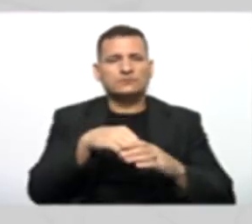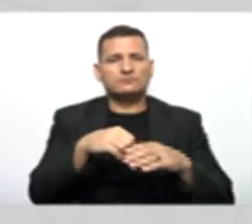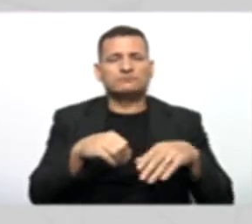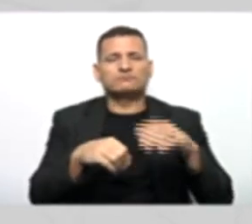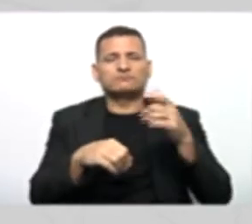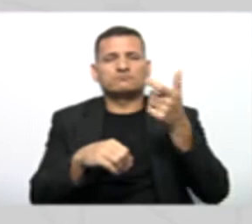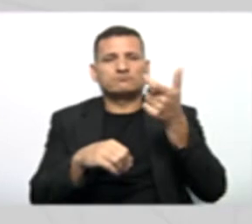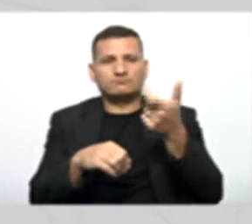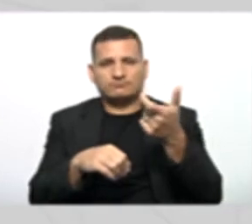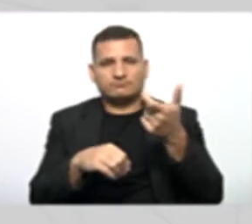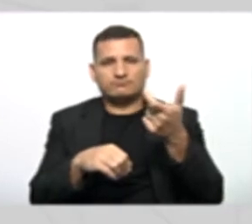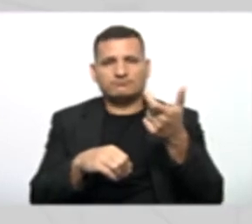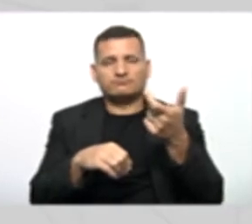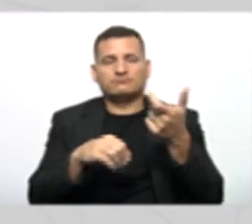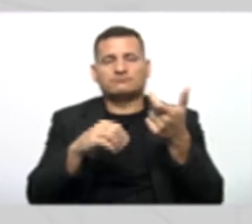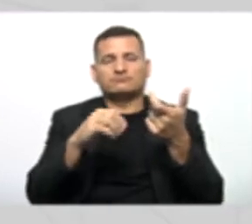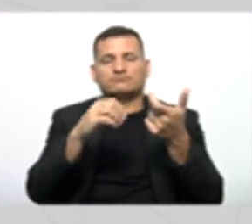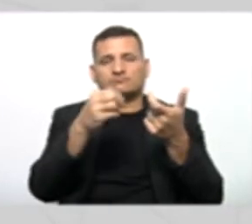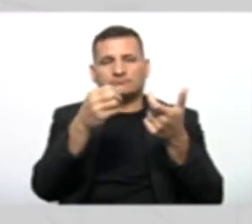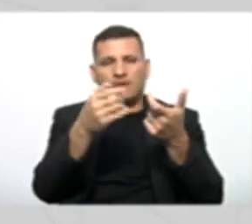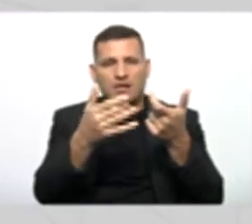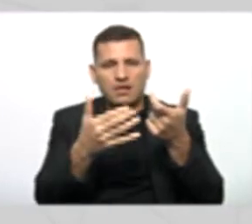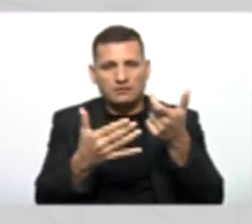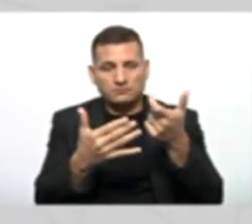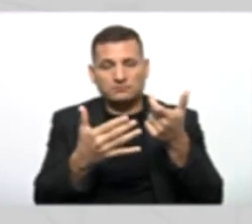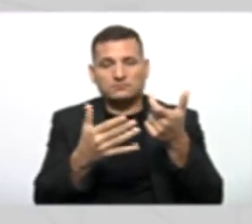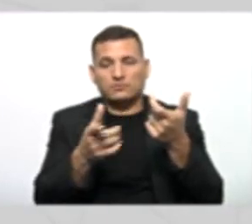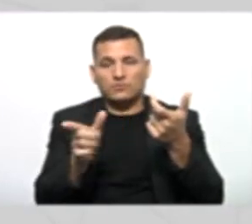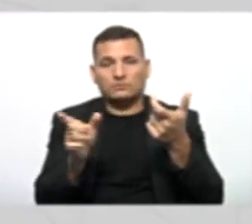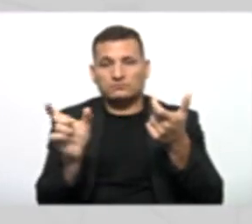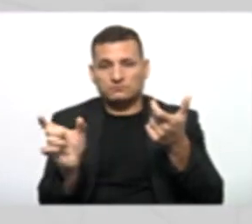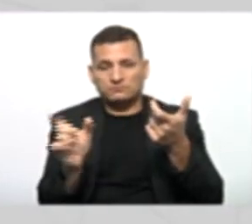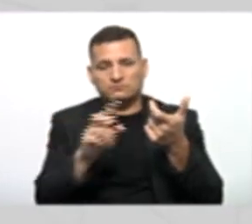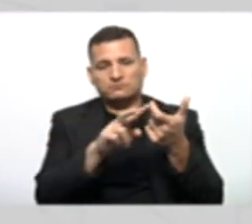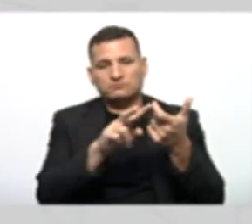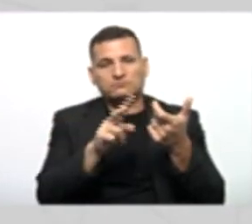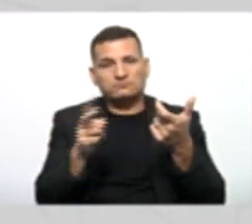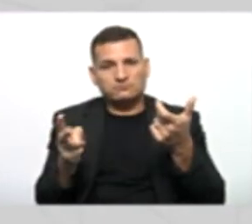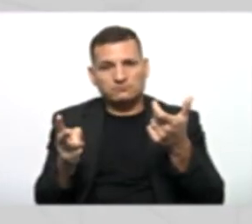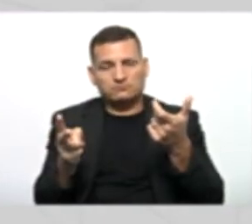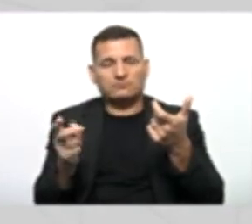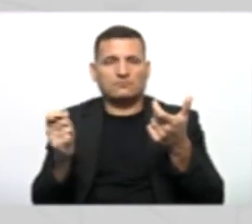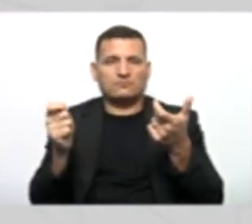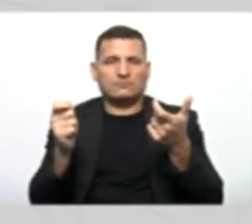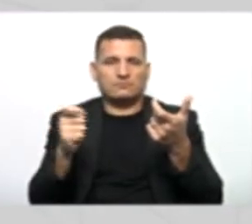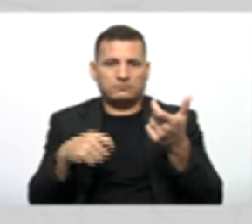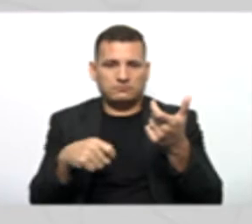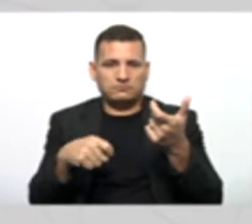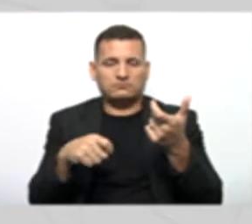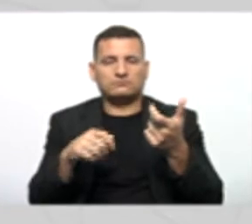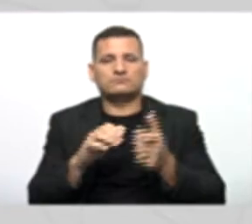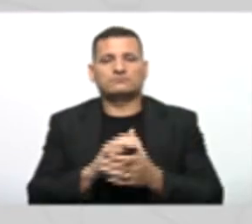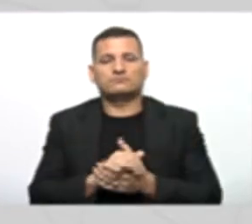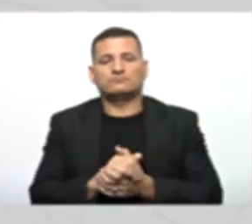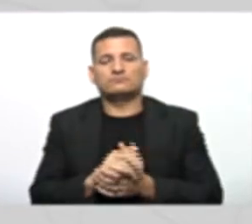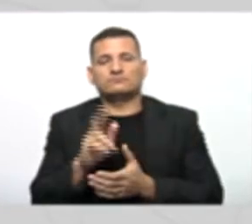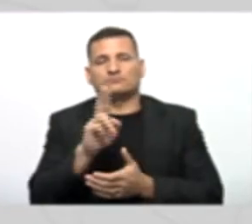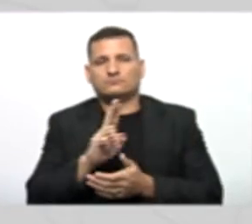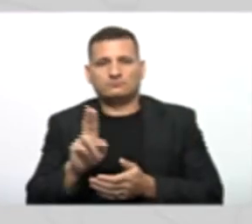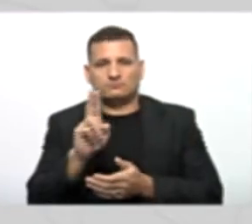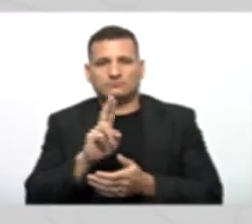A partir disso, um dos conceitos da orientação a objetos que nos possibilita a reutilização de código é o conceito